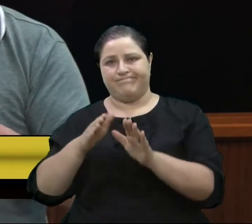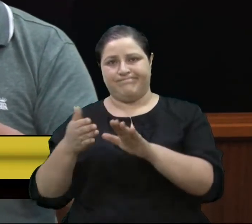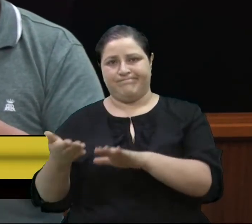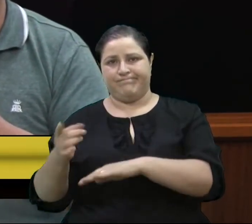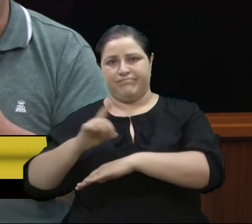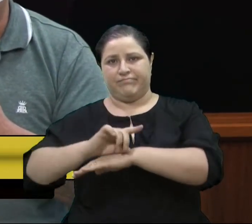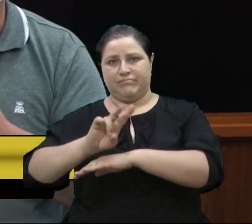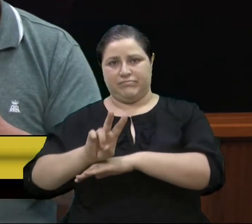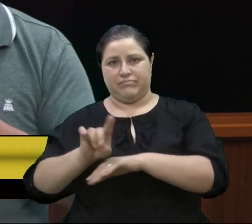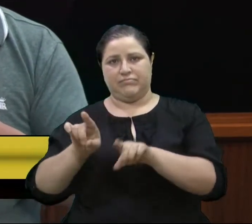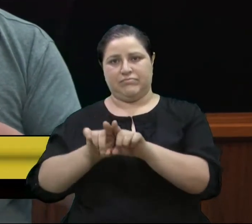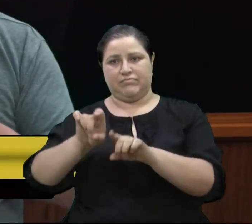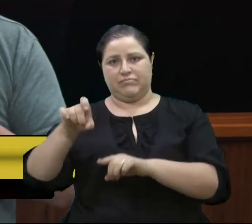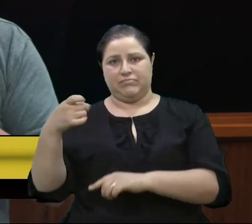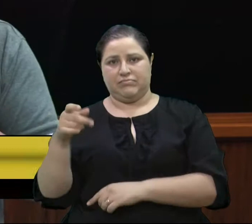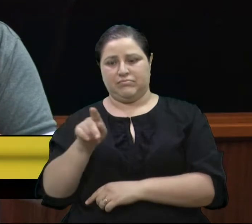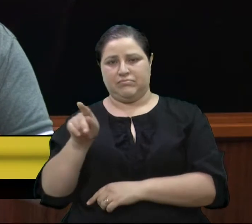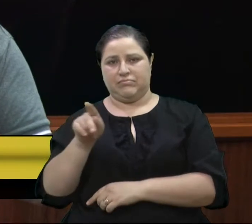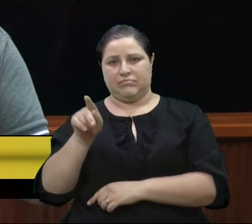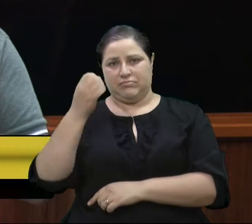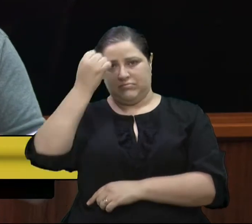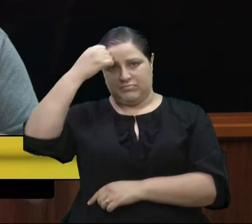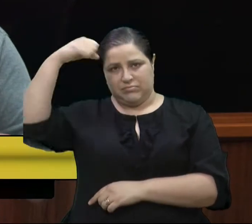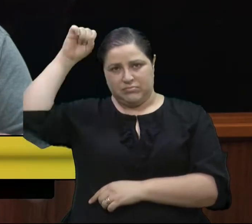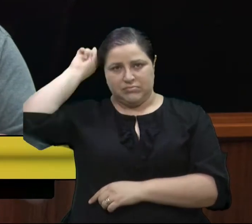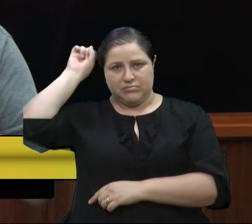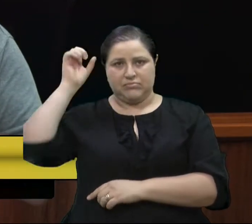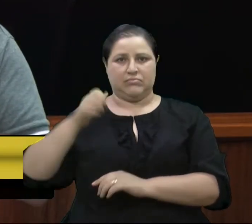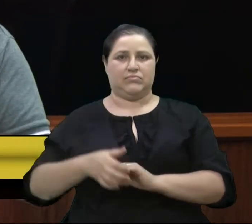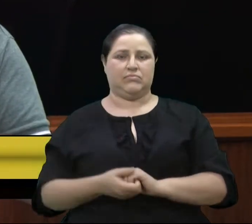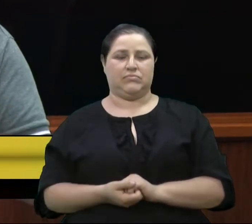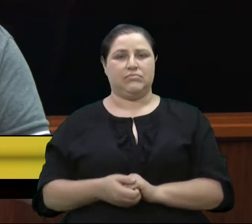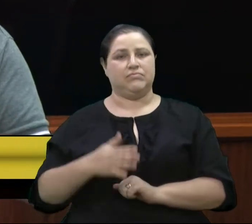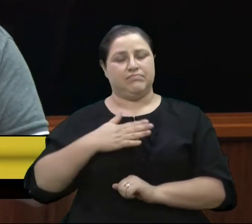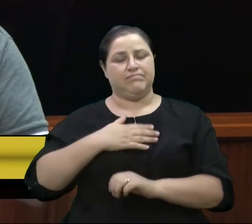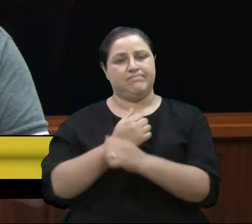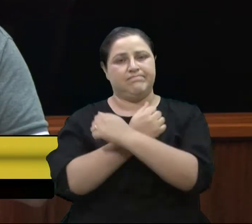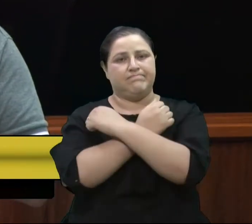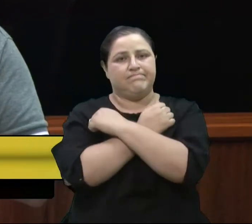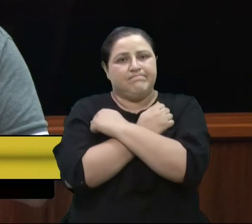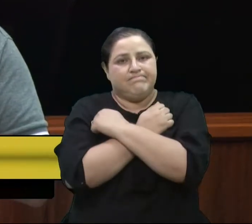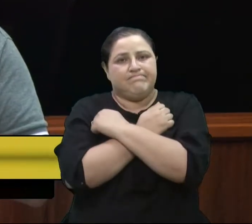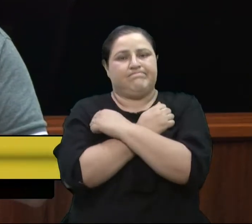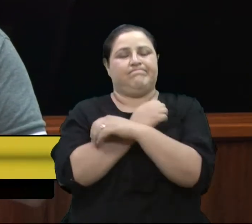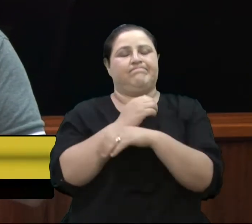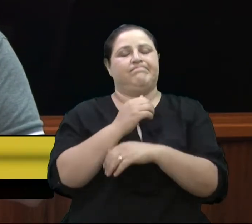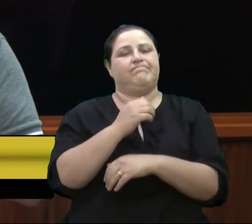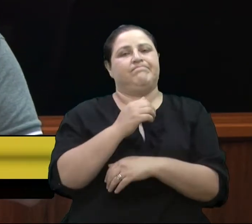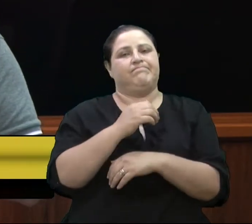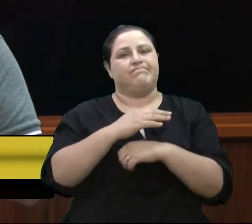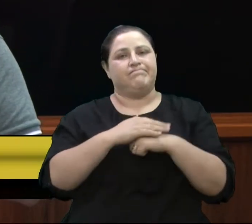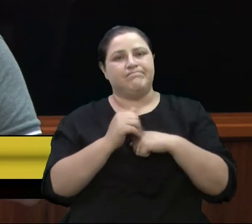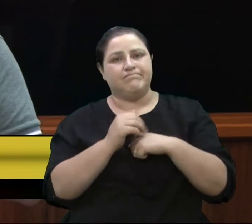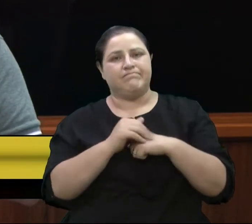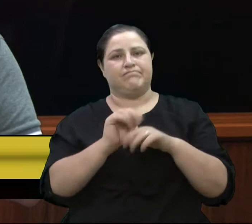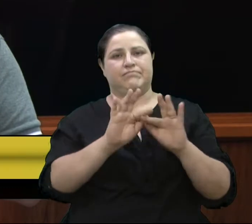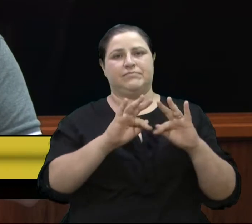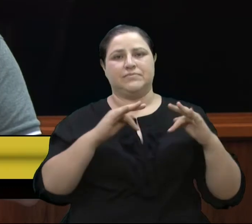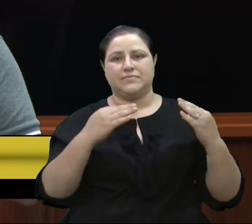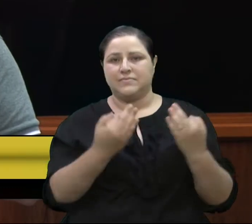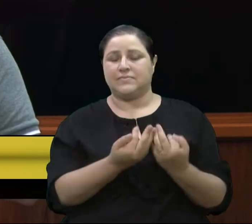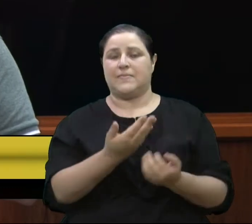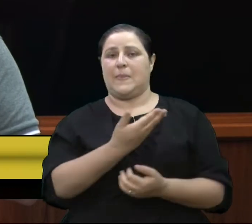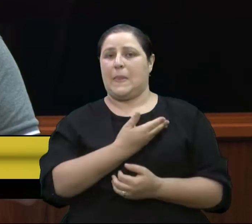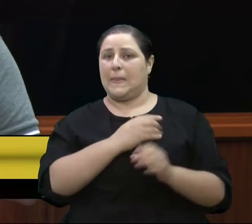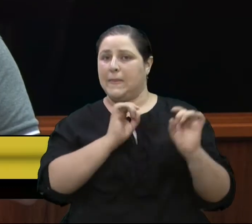da Universidade de Caxias do Sul. Meu abraço fraterno aos familiares e amigos, em